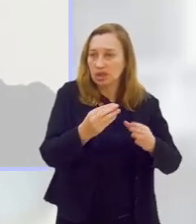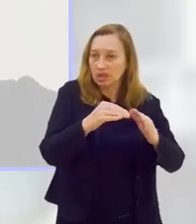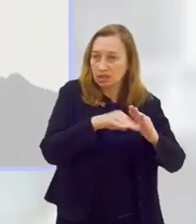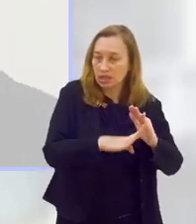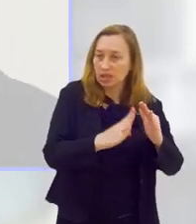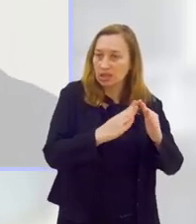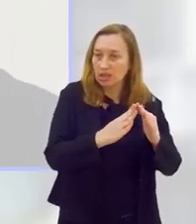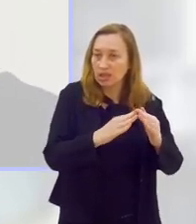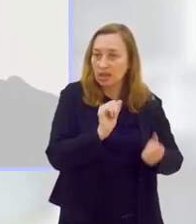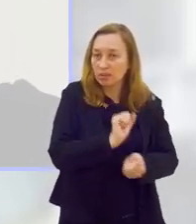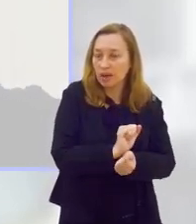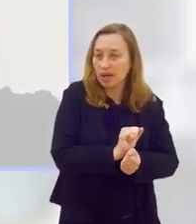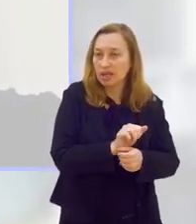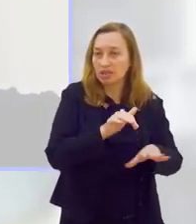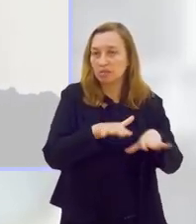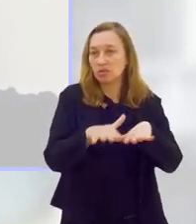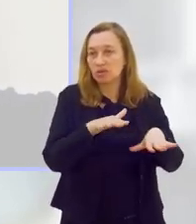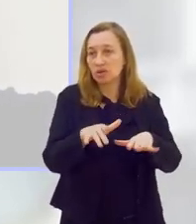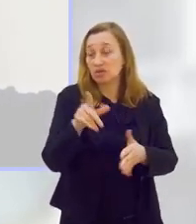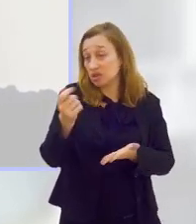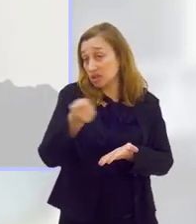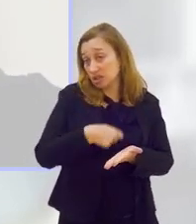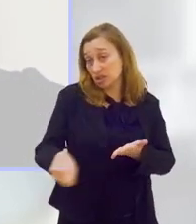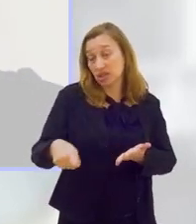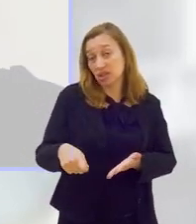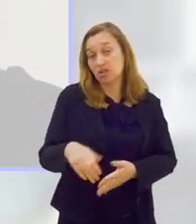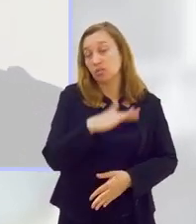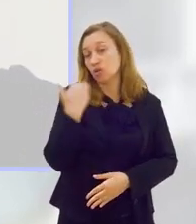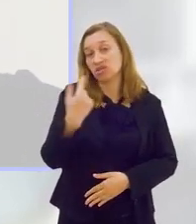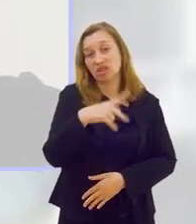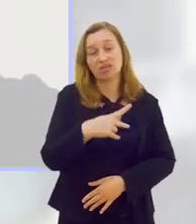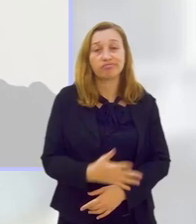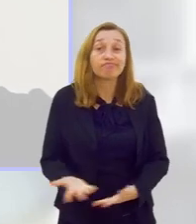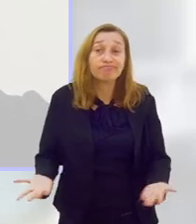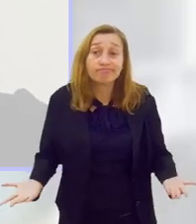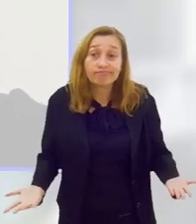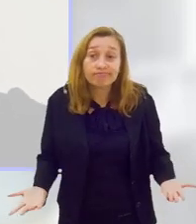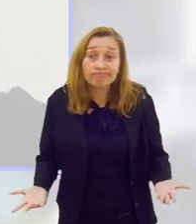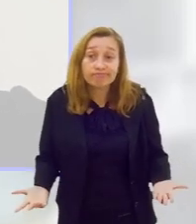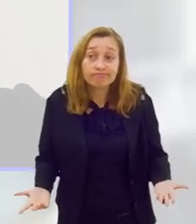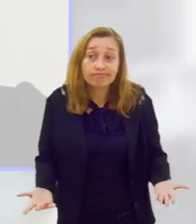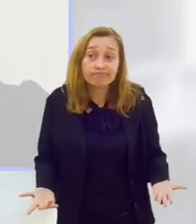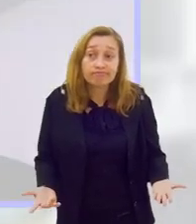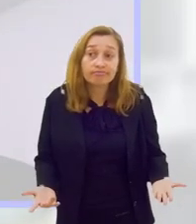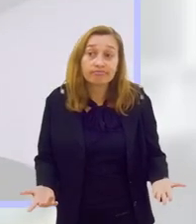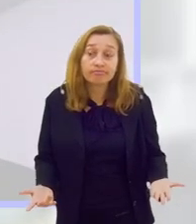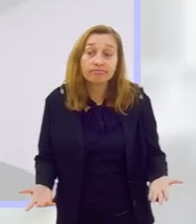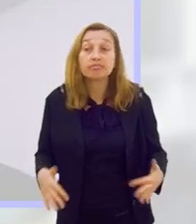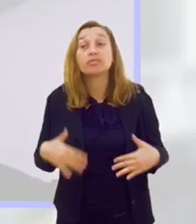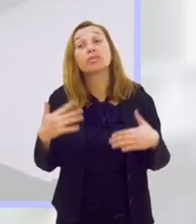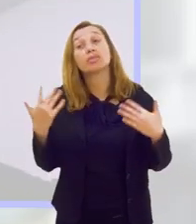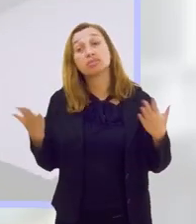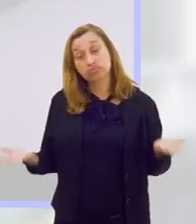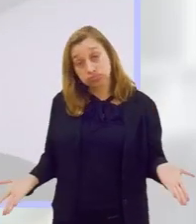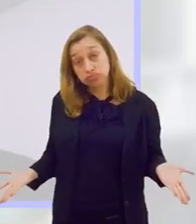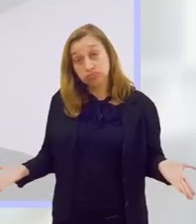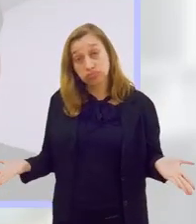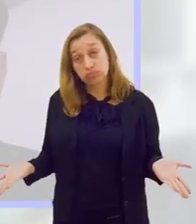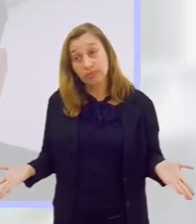ficar em casa e parar de se movimentar é você assinar o atestado de óbito dele, sabe?